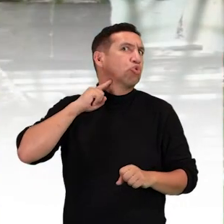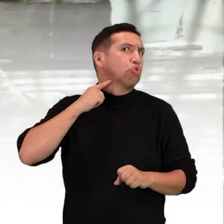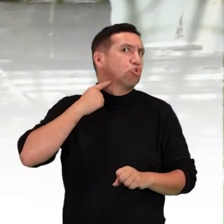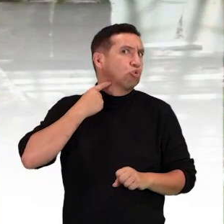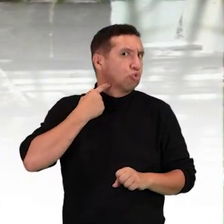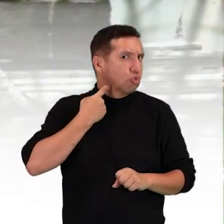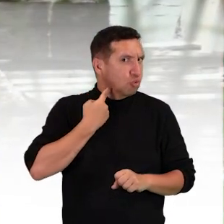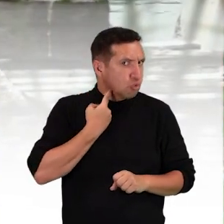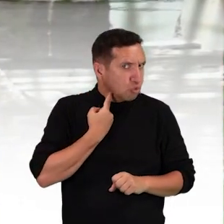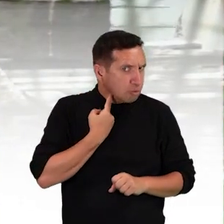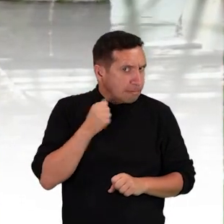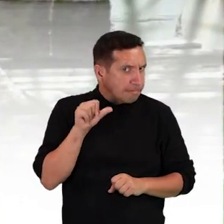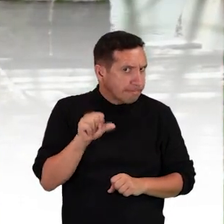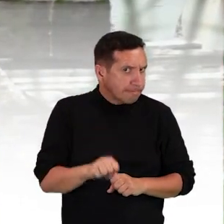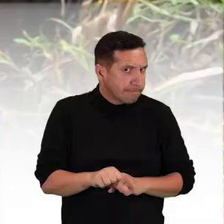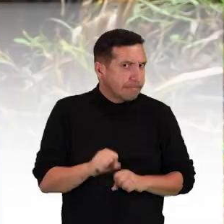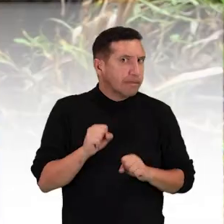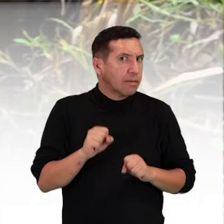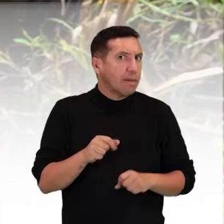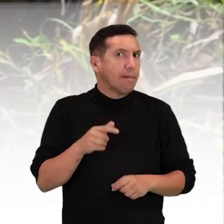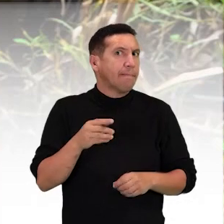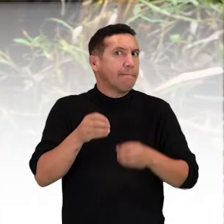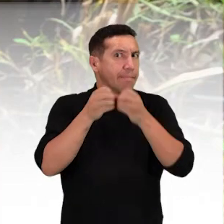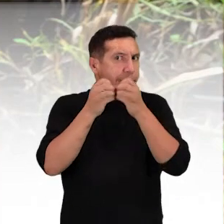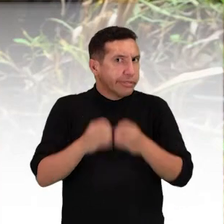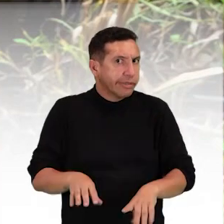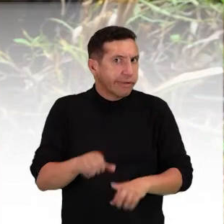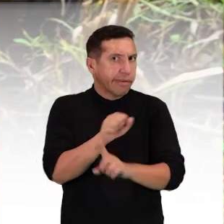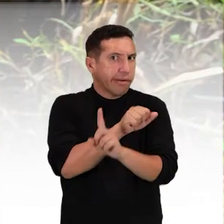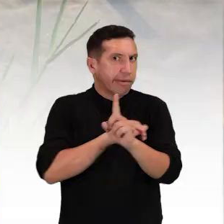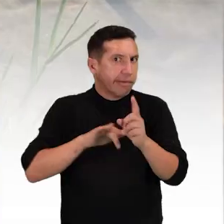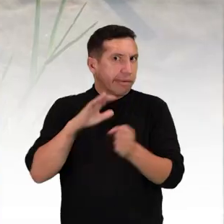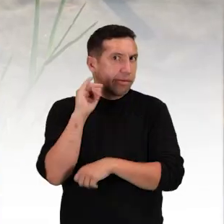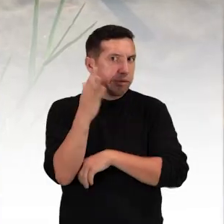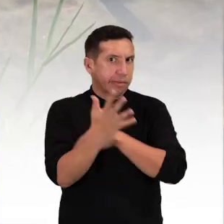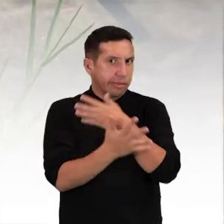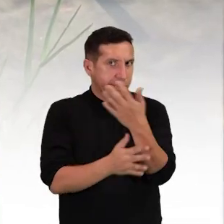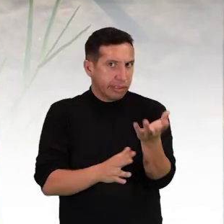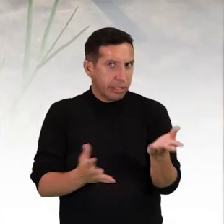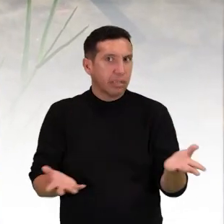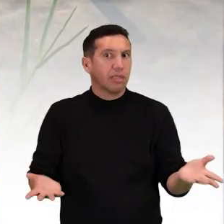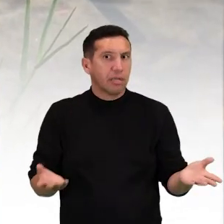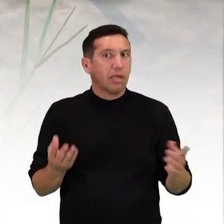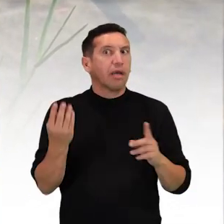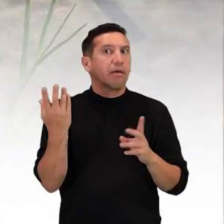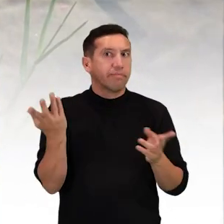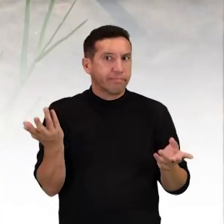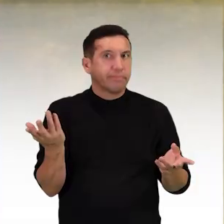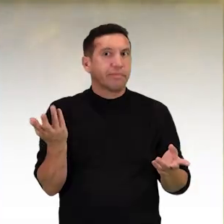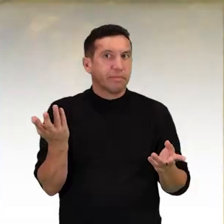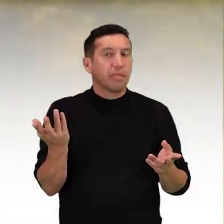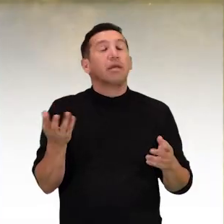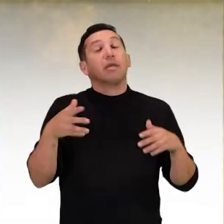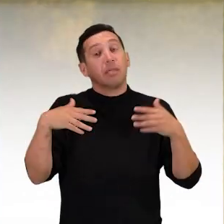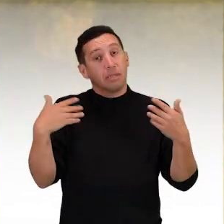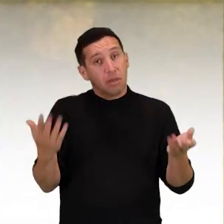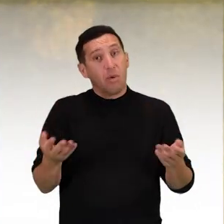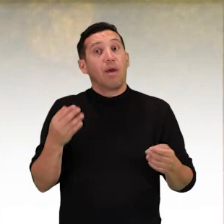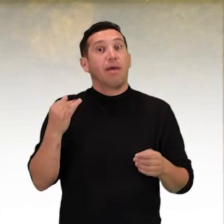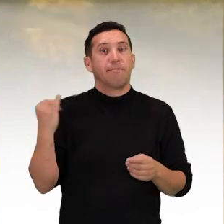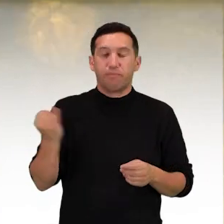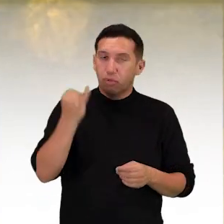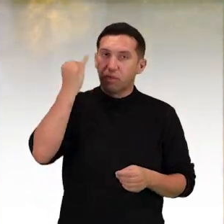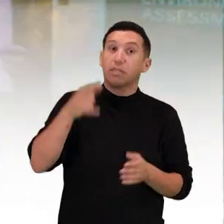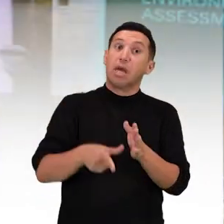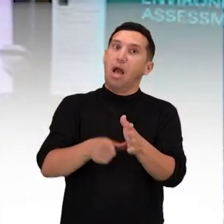ainda mais a saúde de um ecossistema que já está vulnerabilizado. Portanto, é fundamental que nós